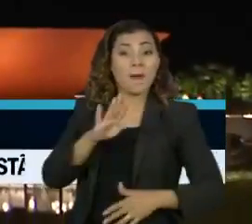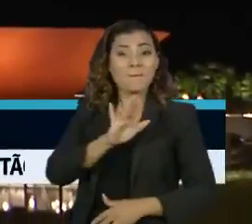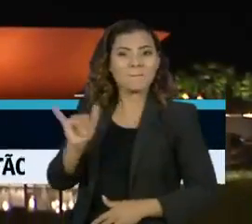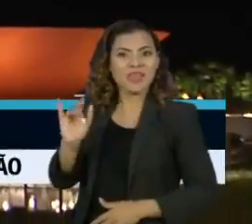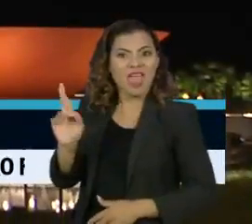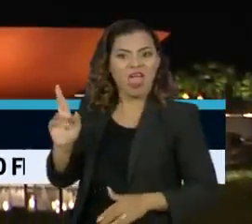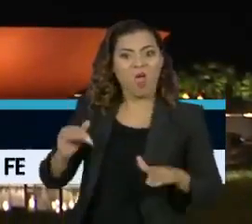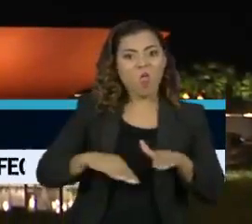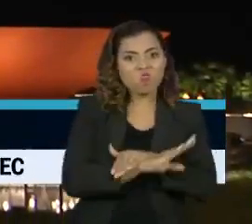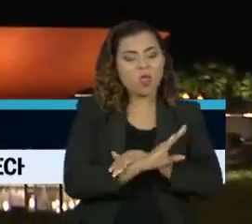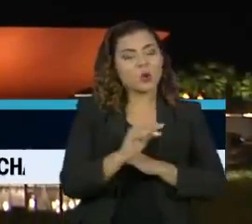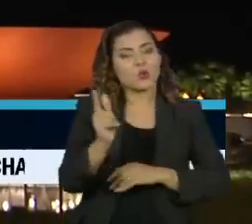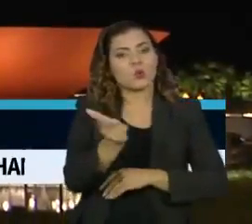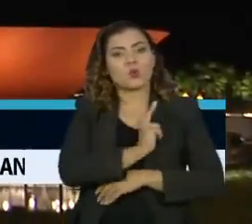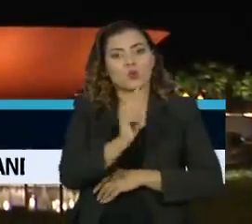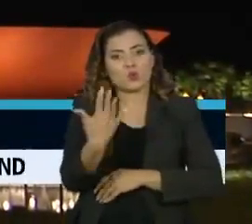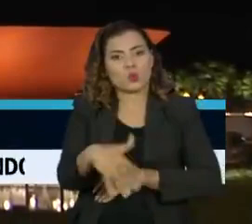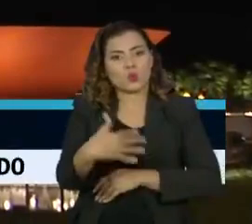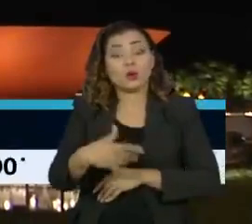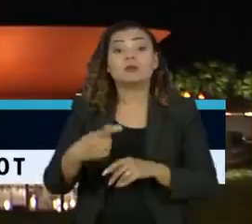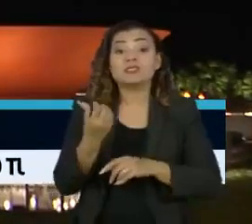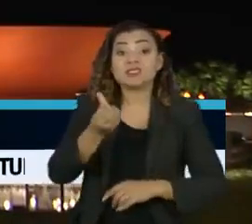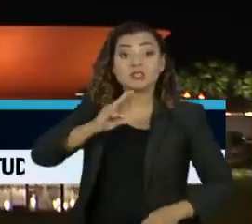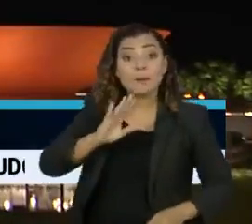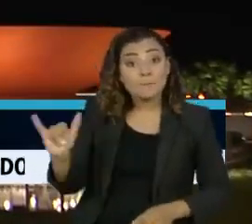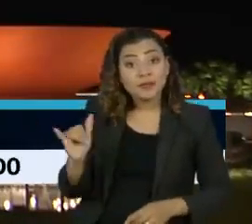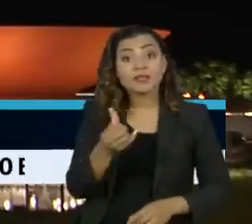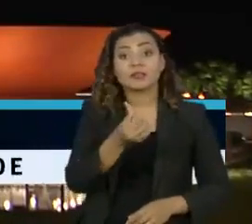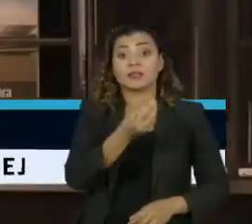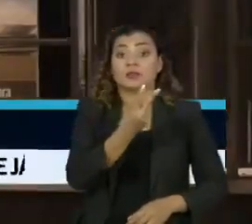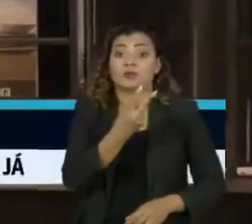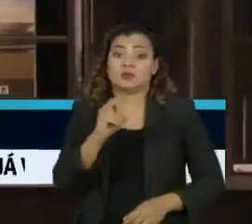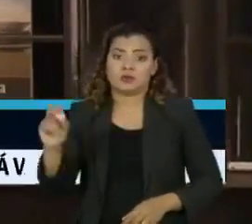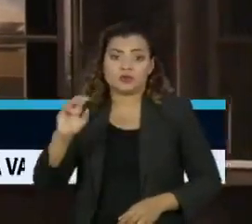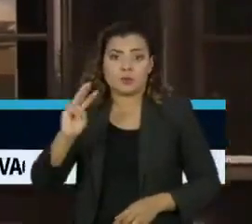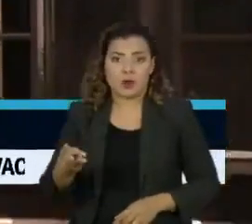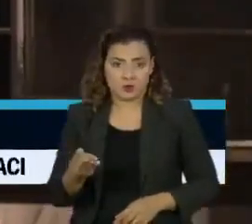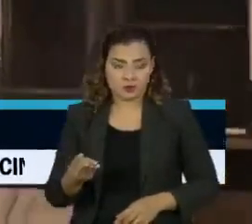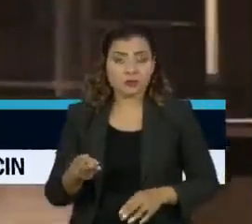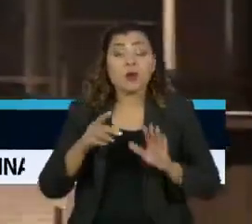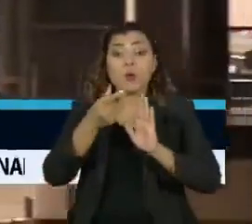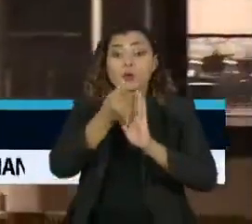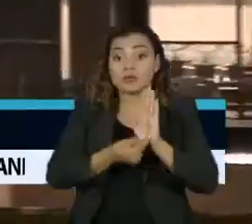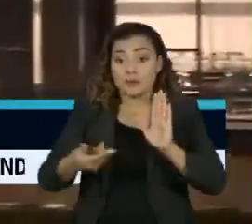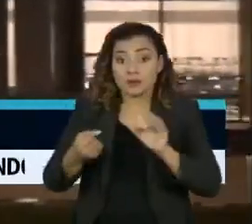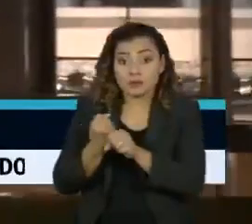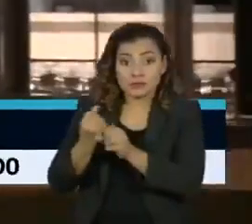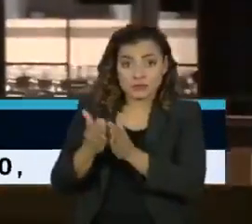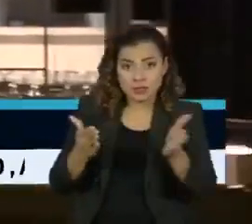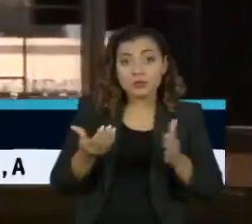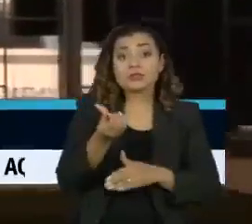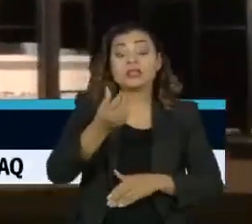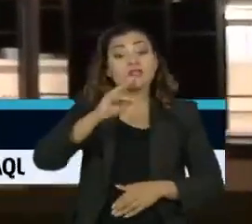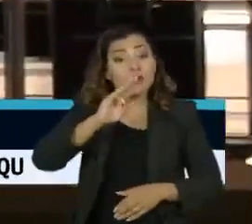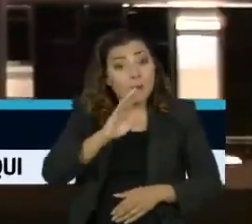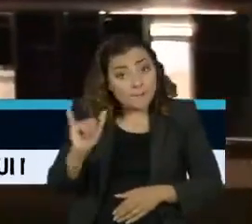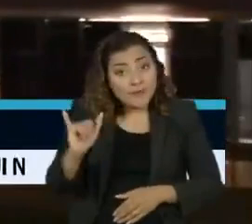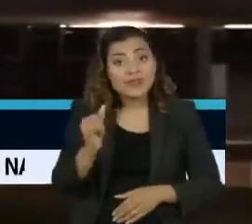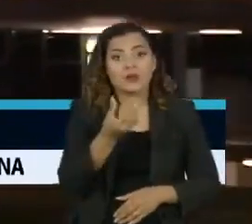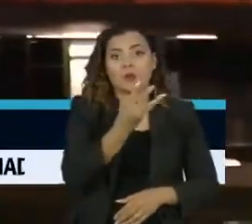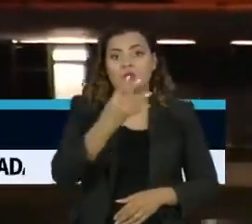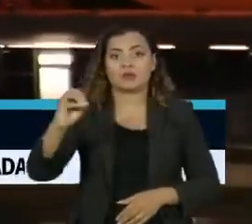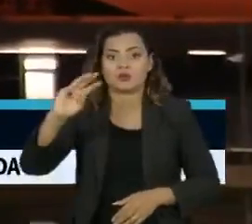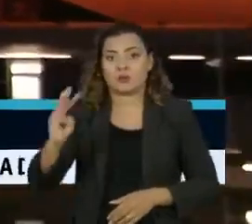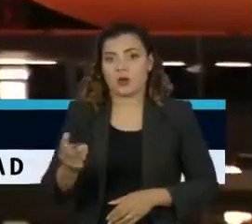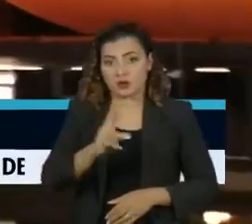consumiu em 2020 6 bilhões e 200 milhões de reais. Neste ano, o orçamento previsto é de 6 bilhões e 400